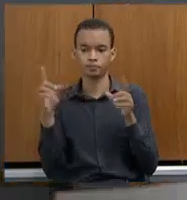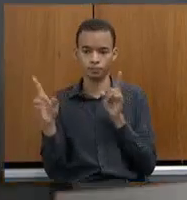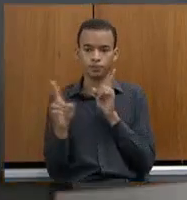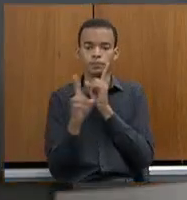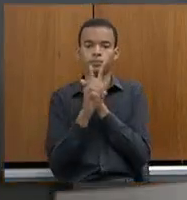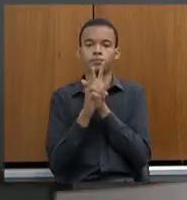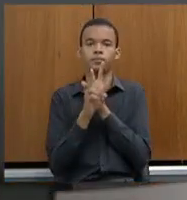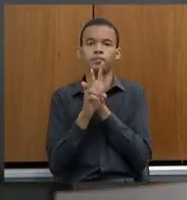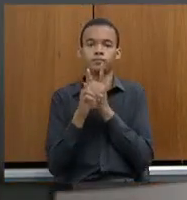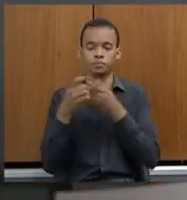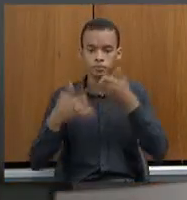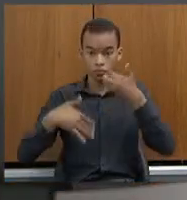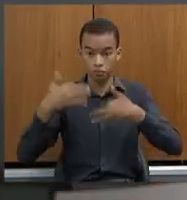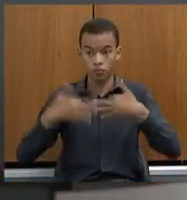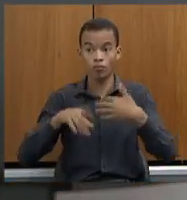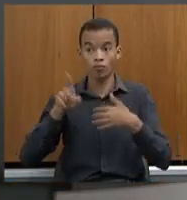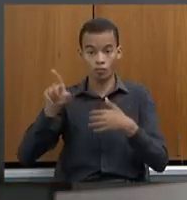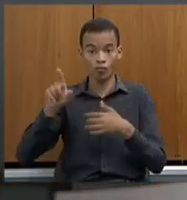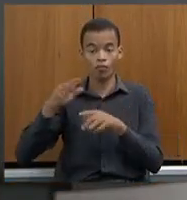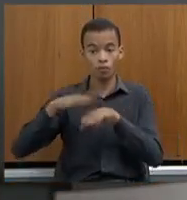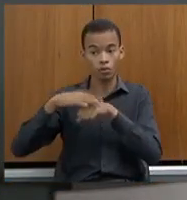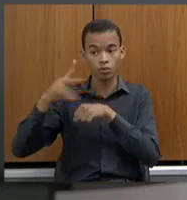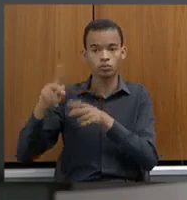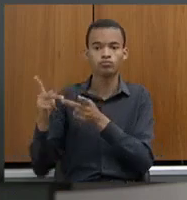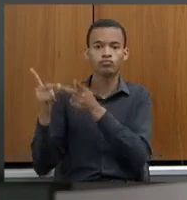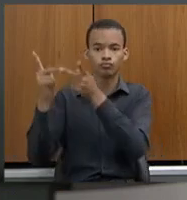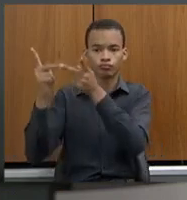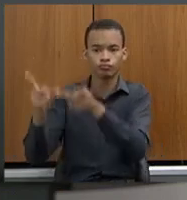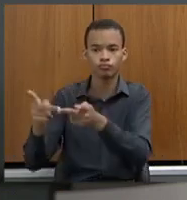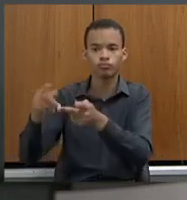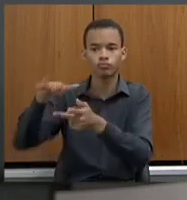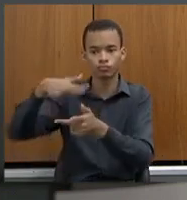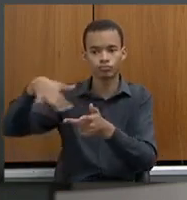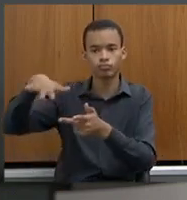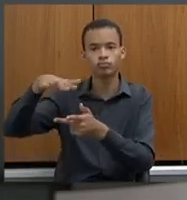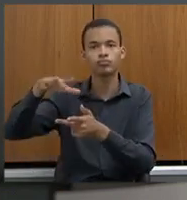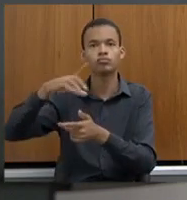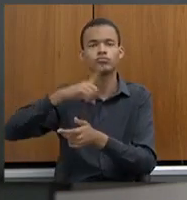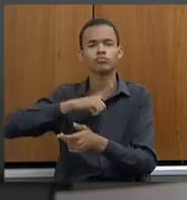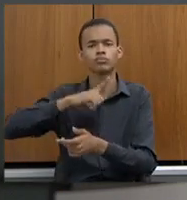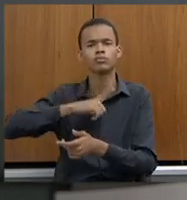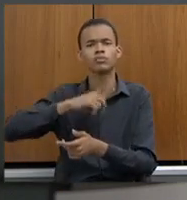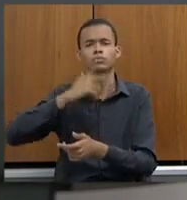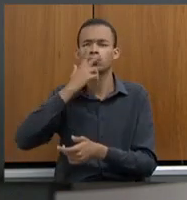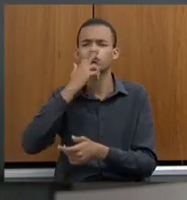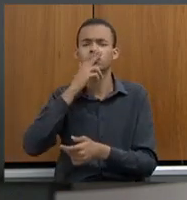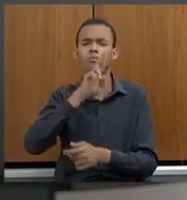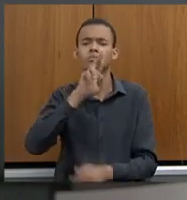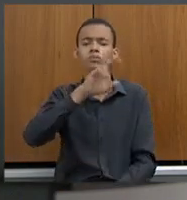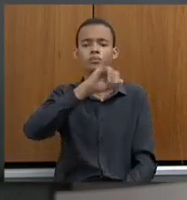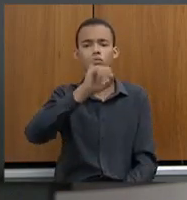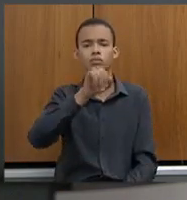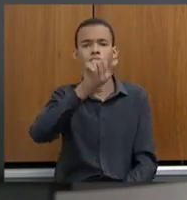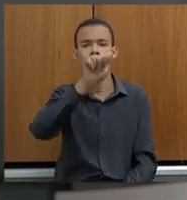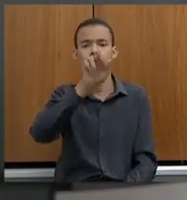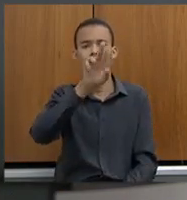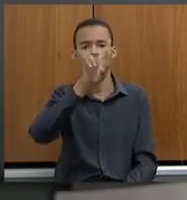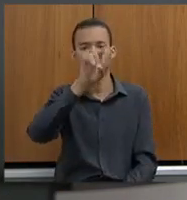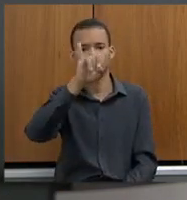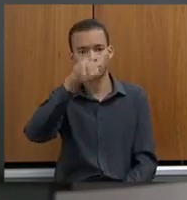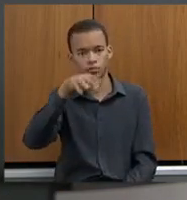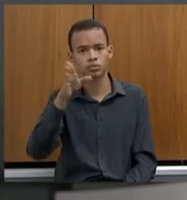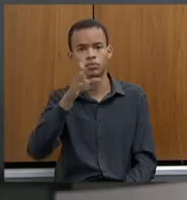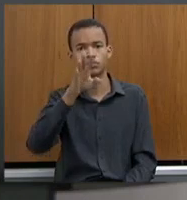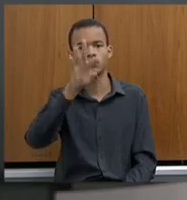visita que o senhor mesmo tinha feito a uma delegacia aqui, se não estou enganado, no Jardim Teresópolis, aqui em Betim.